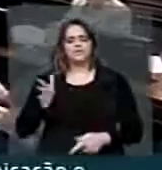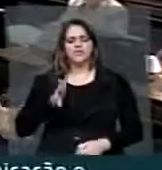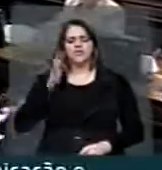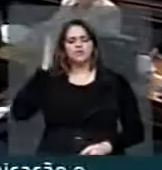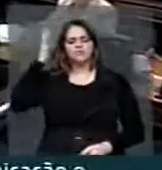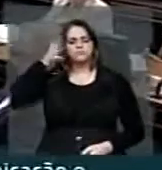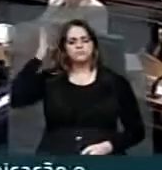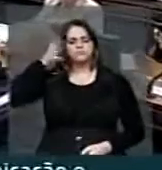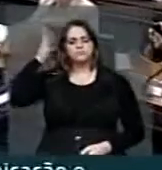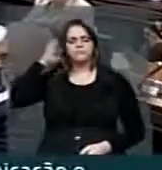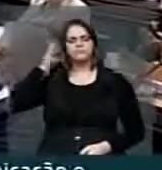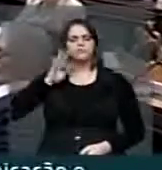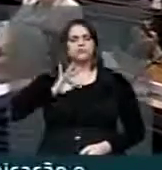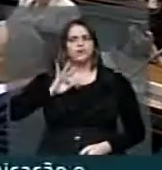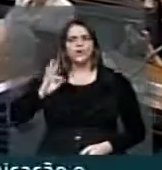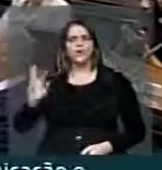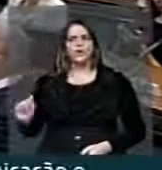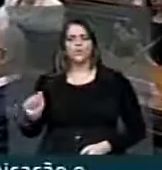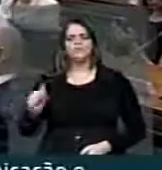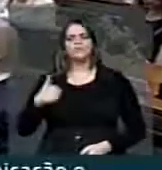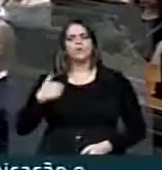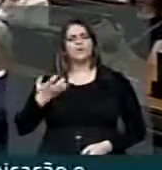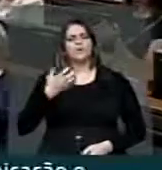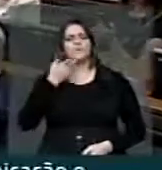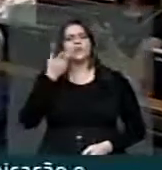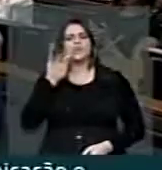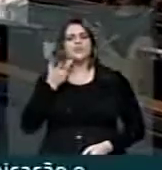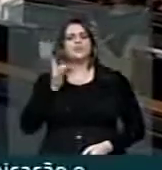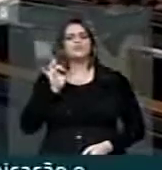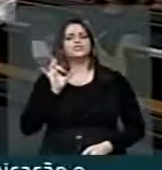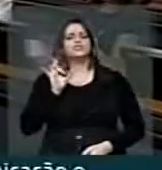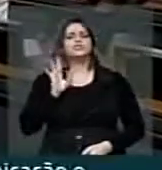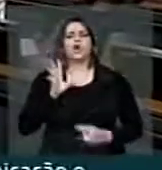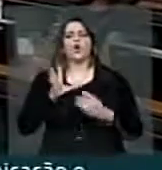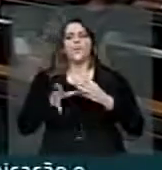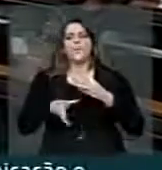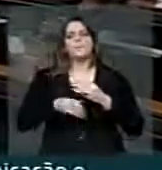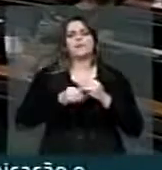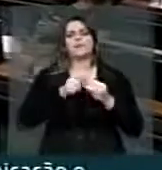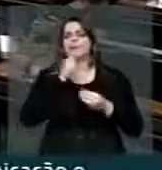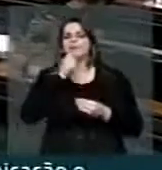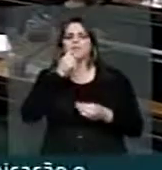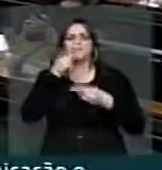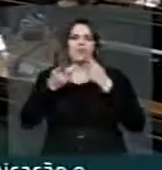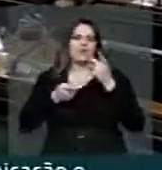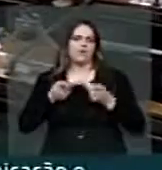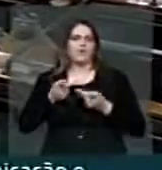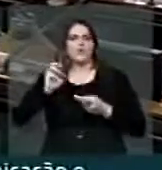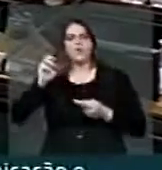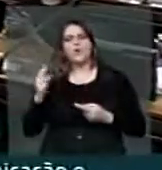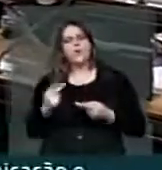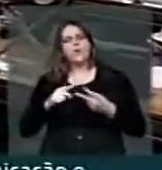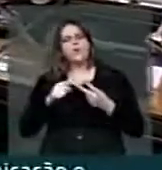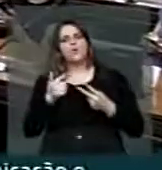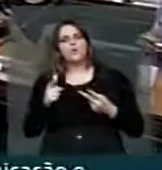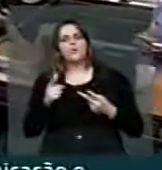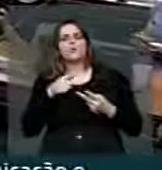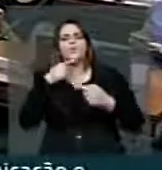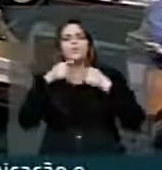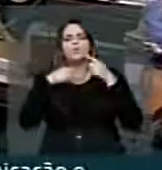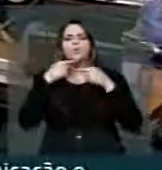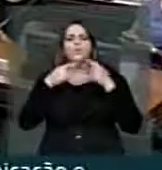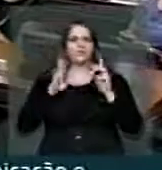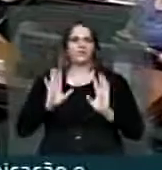manhã, para procurar acrescentar apenas aquilo que não tenha sido dito e procurar esclarecer um outro ponto que talvez tenha ficado